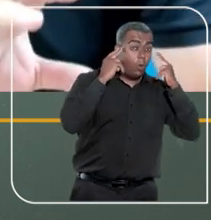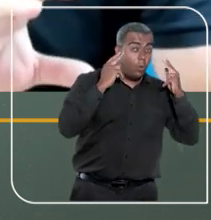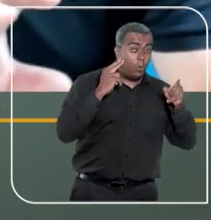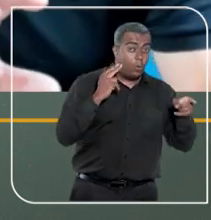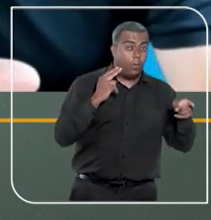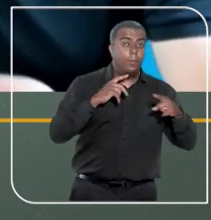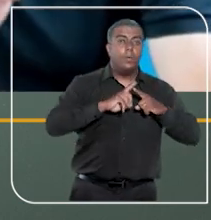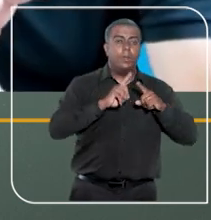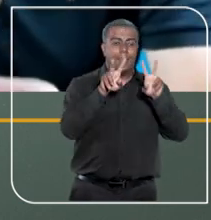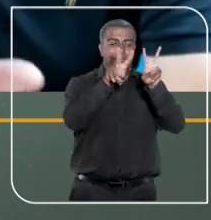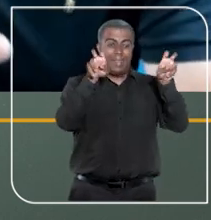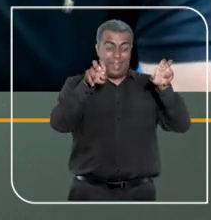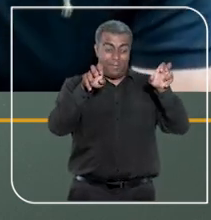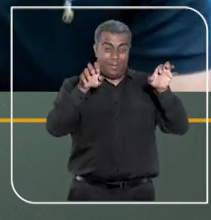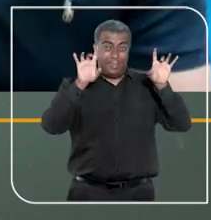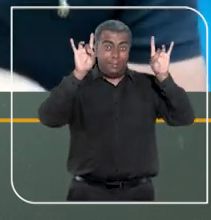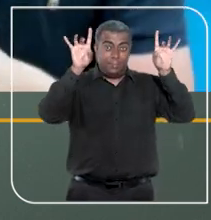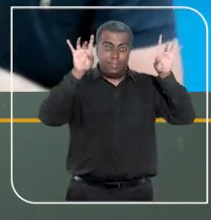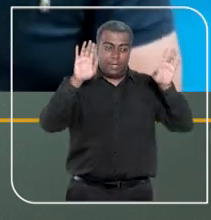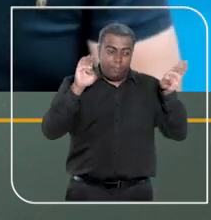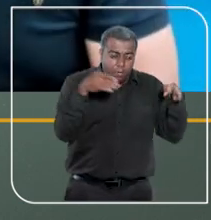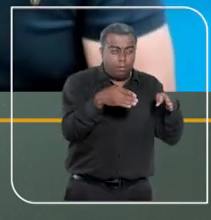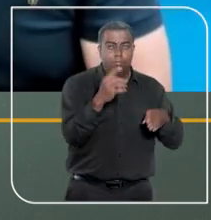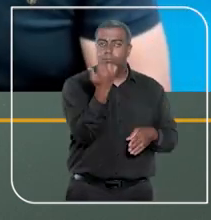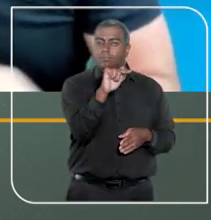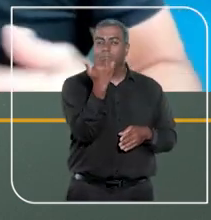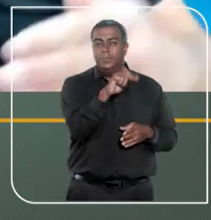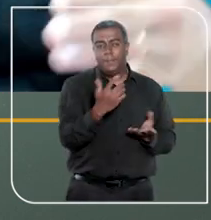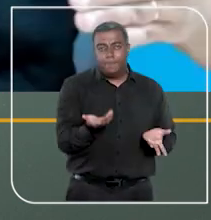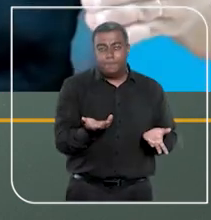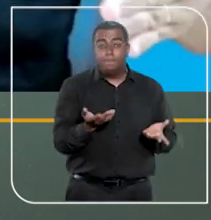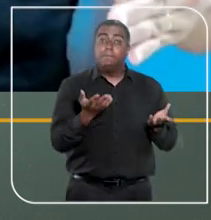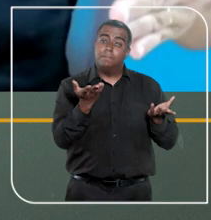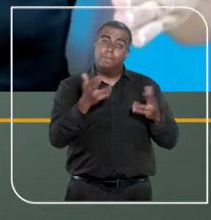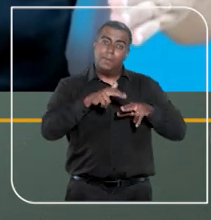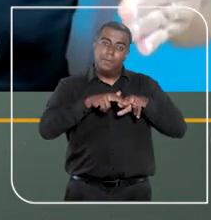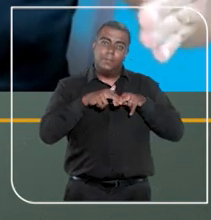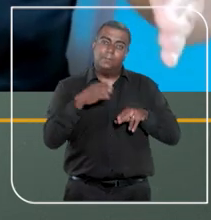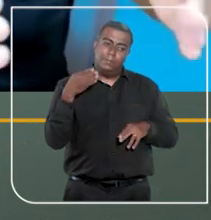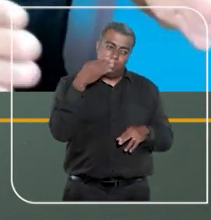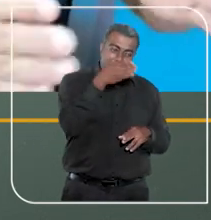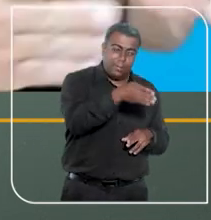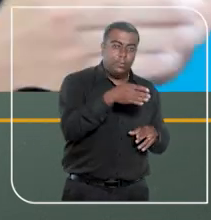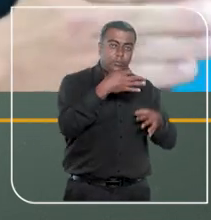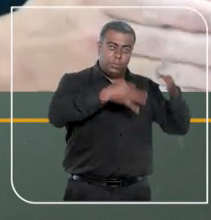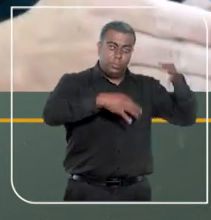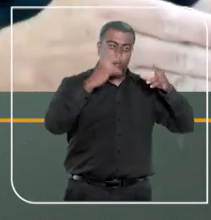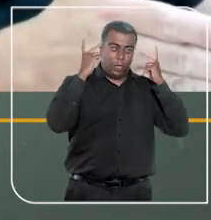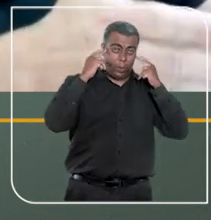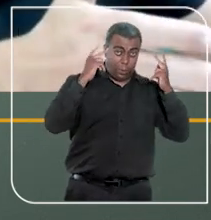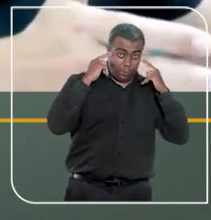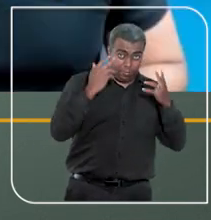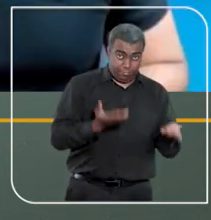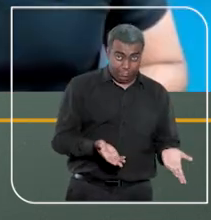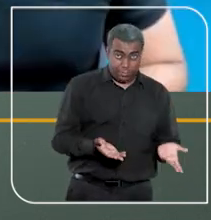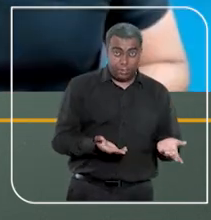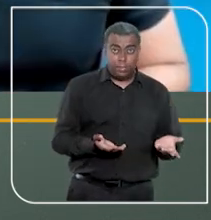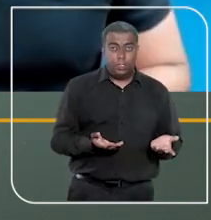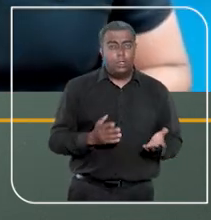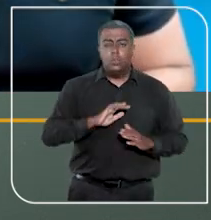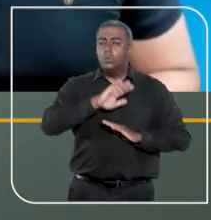Ela não é uma Justiça, não é um tema especializado pela matéria e por isso você vai para a Justiça comum.